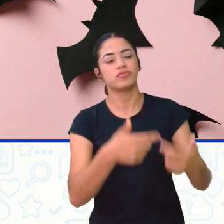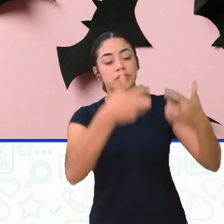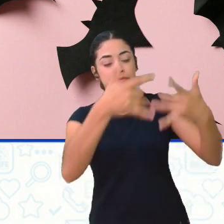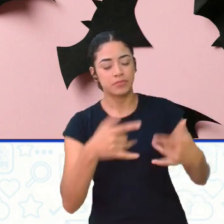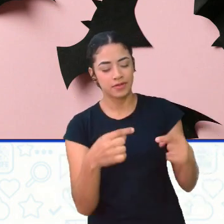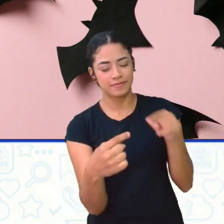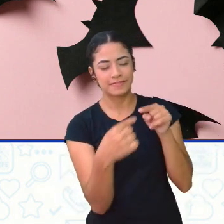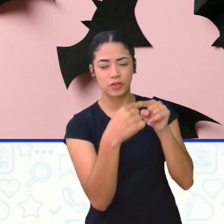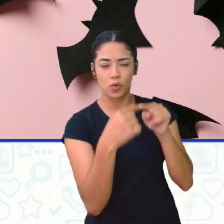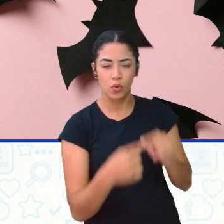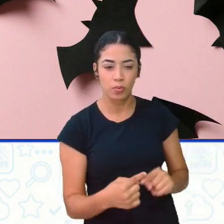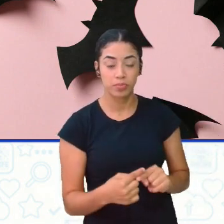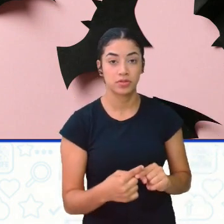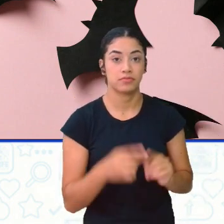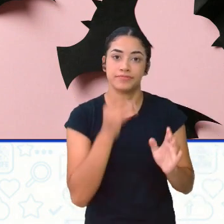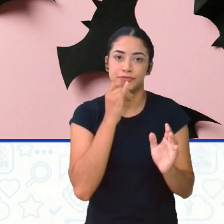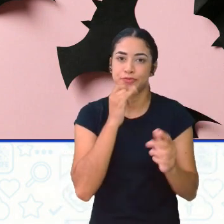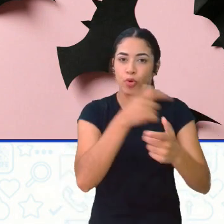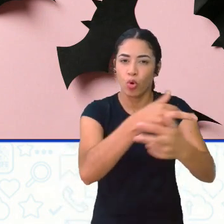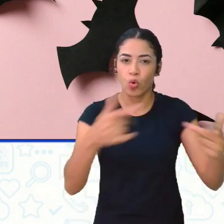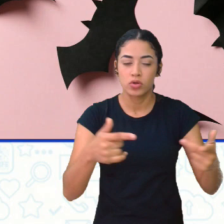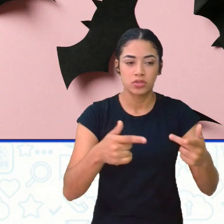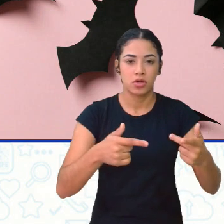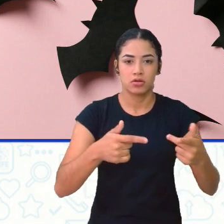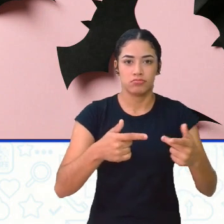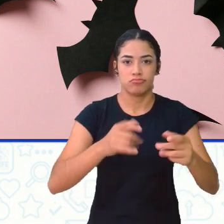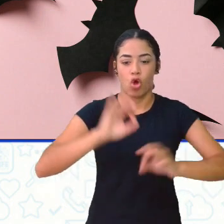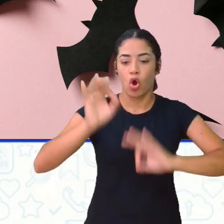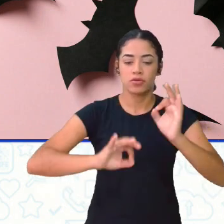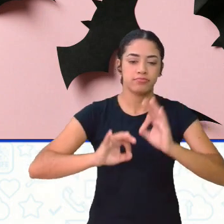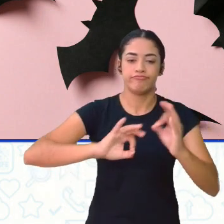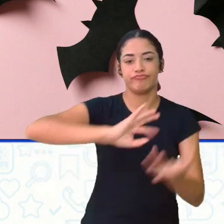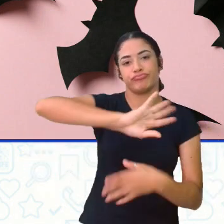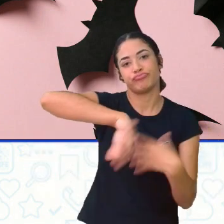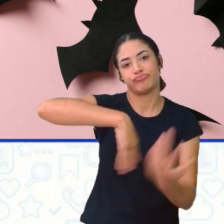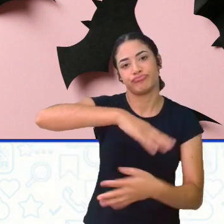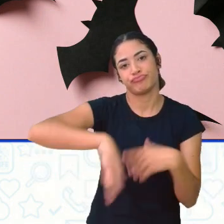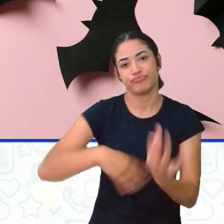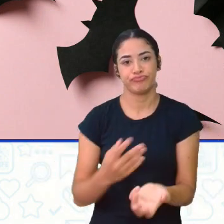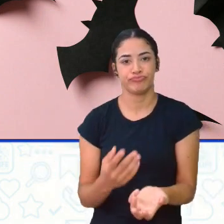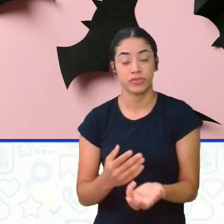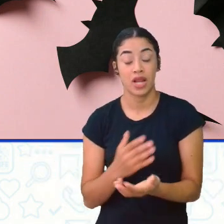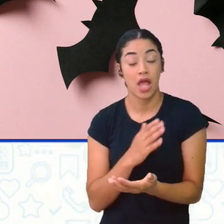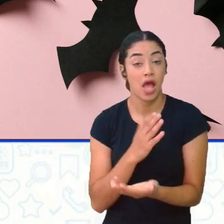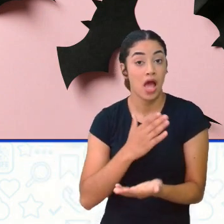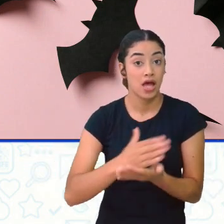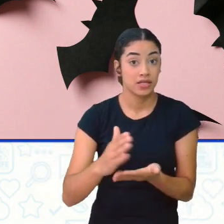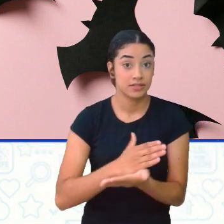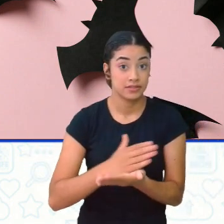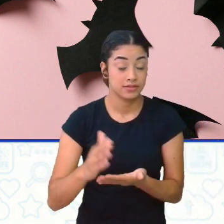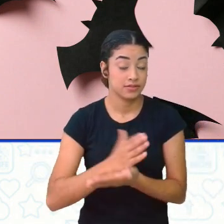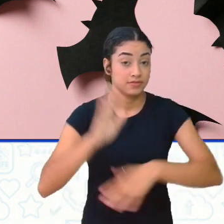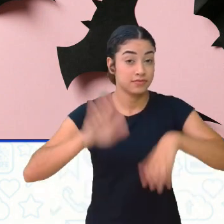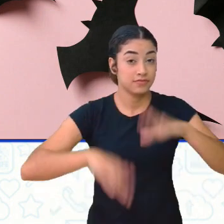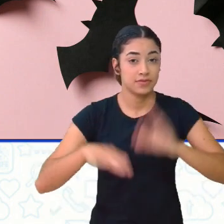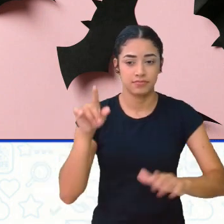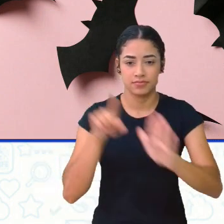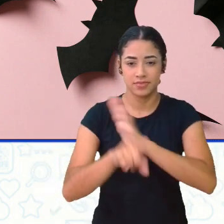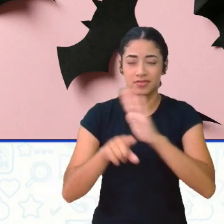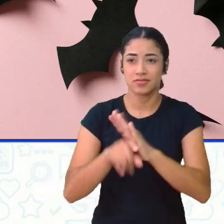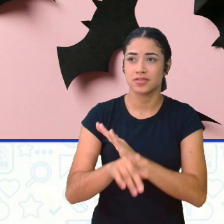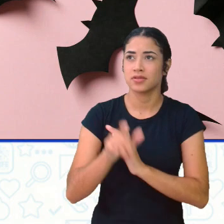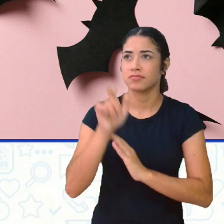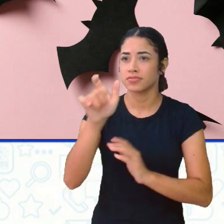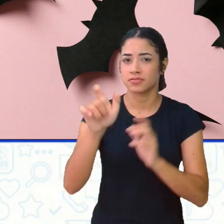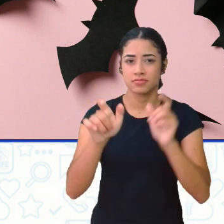coisas Vêm para a gente Organizadas Elas vêm Com argumentos Às vezes Algumas perguntas Ficam soltas No ar E não